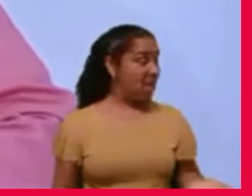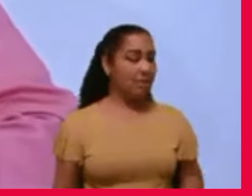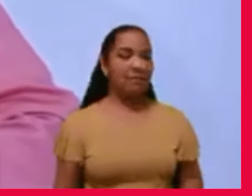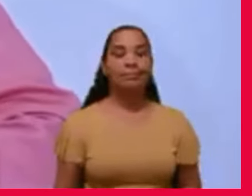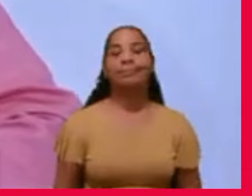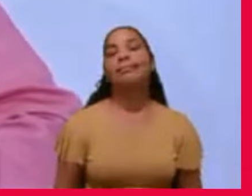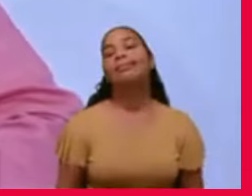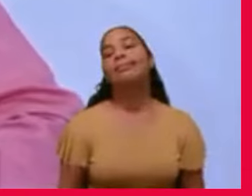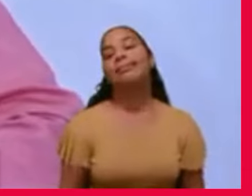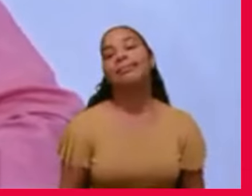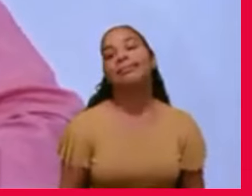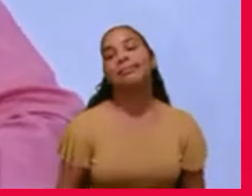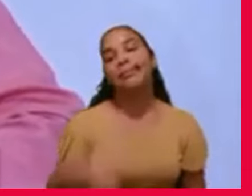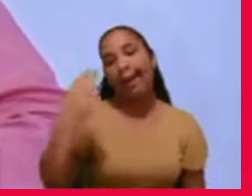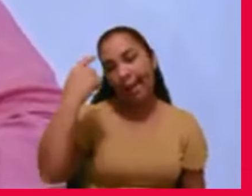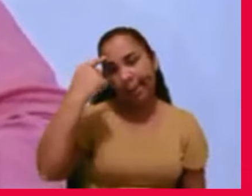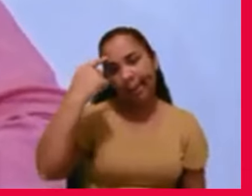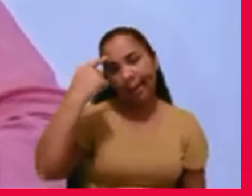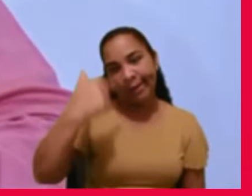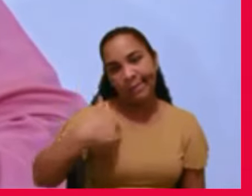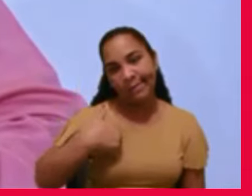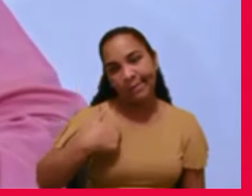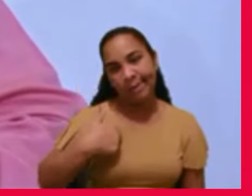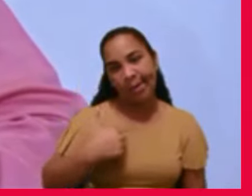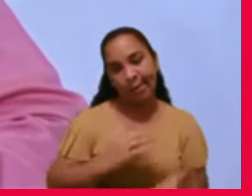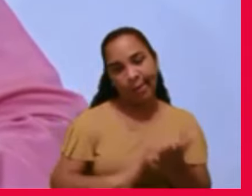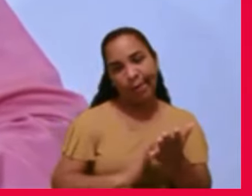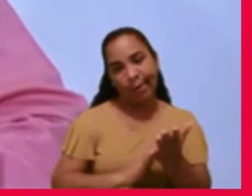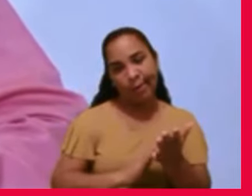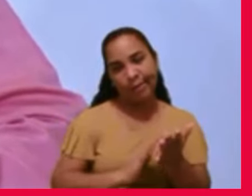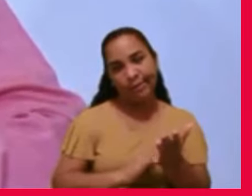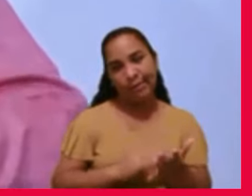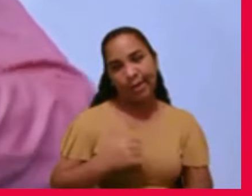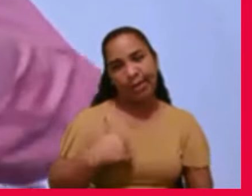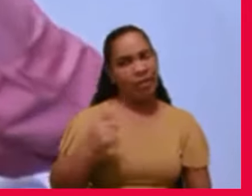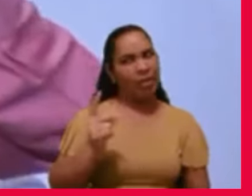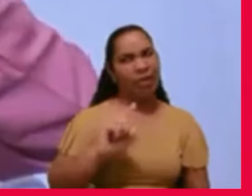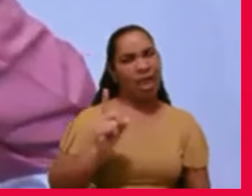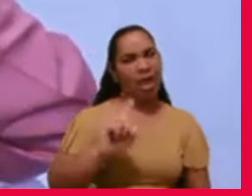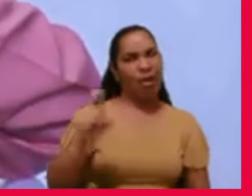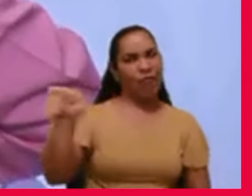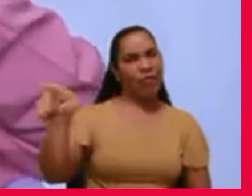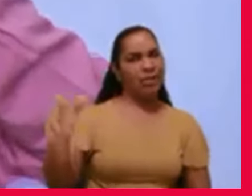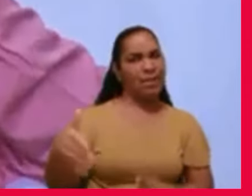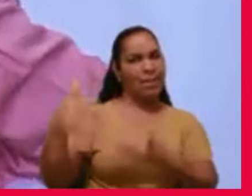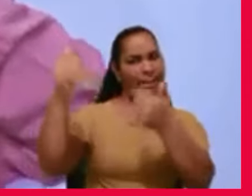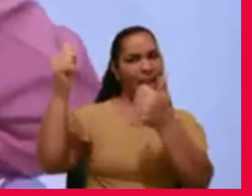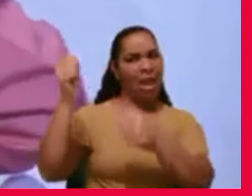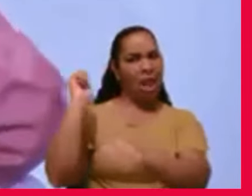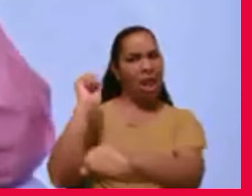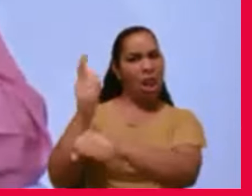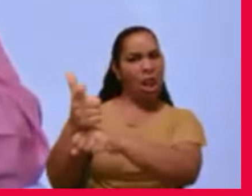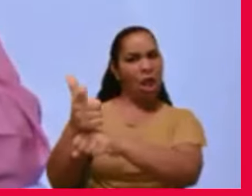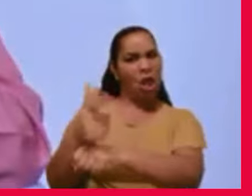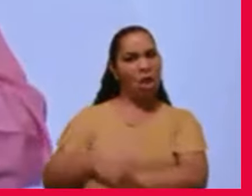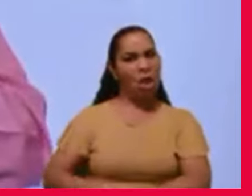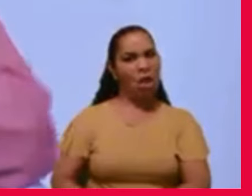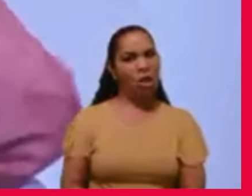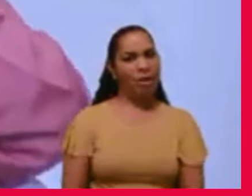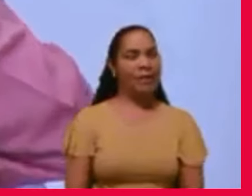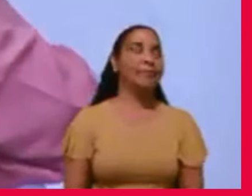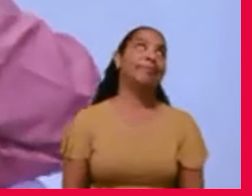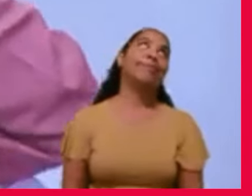estava elogiando, ele disse, não, você é melhor do que narciso, para eu poder remendar, foi um problema,